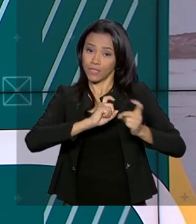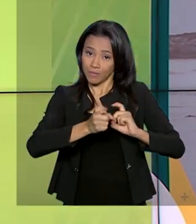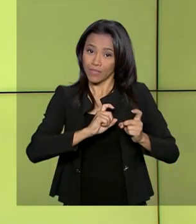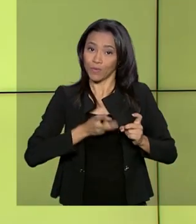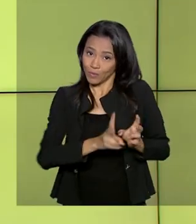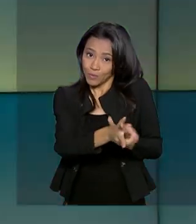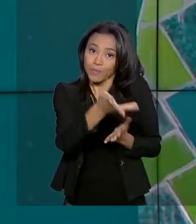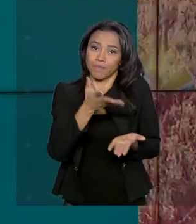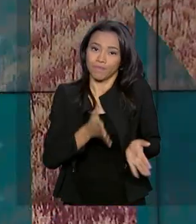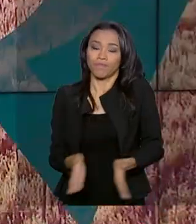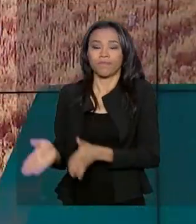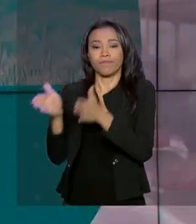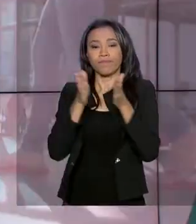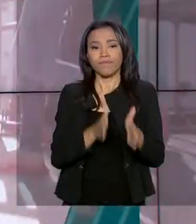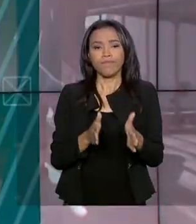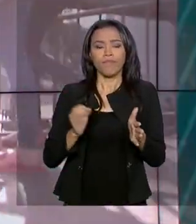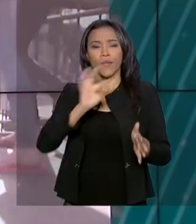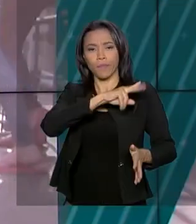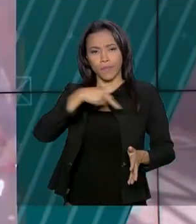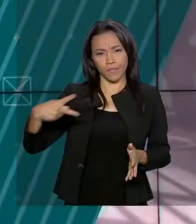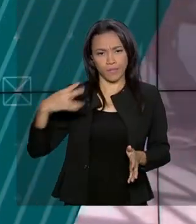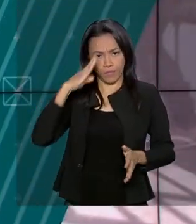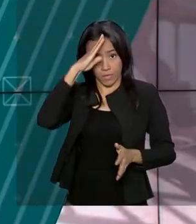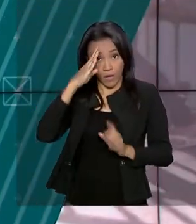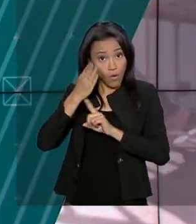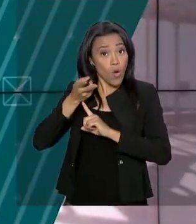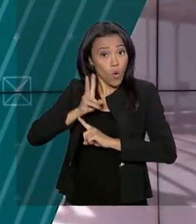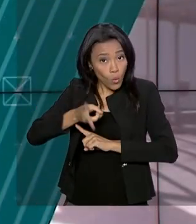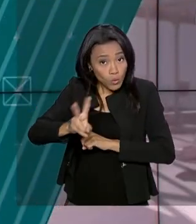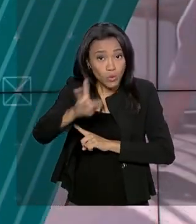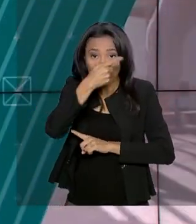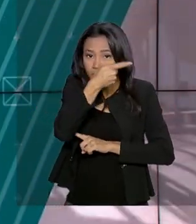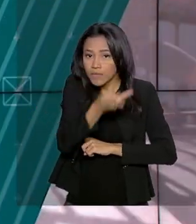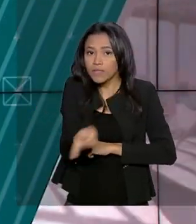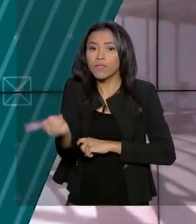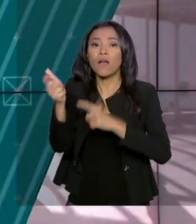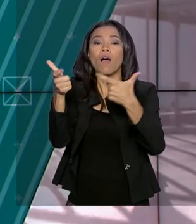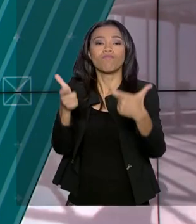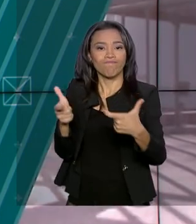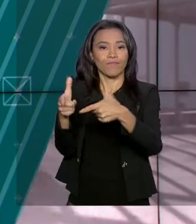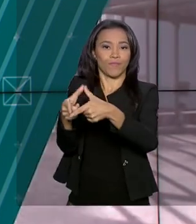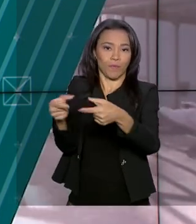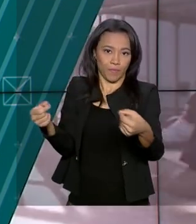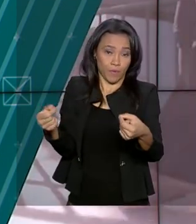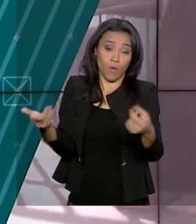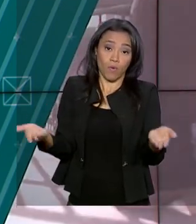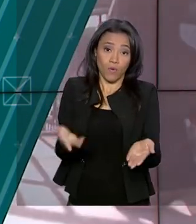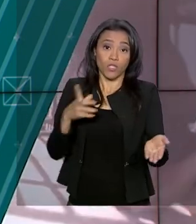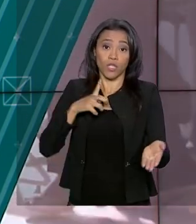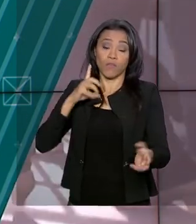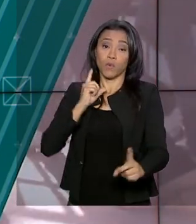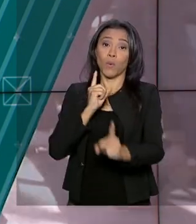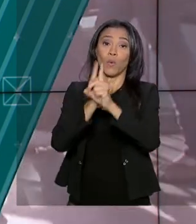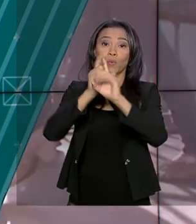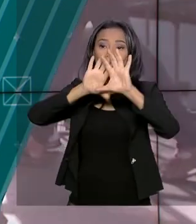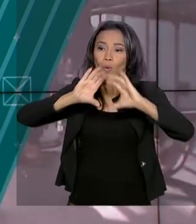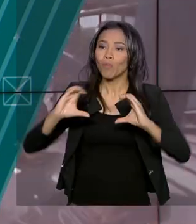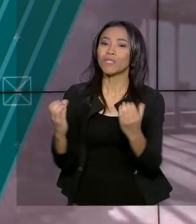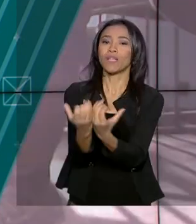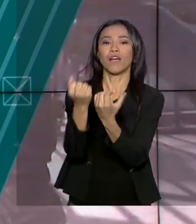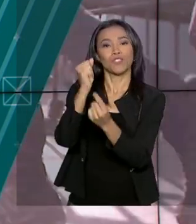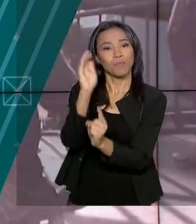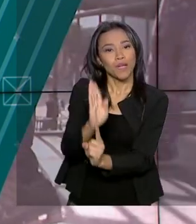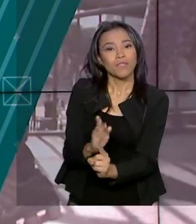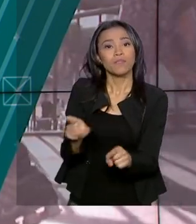O presidente Jair Bolsonaro continua a visita ao Japão. Hoje ele teve encontro com a comunidade brasileira no país e com